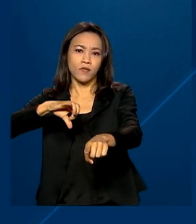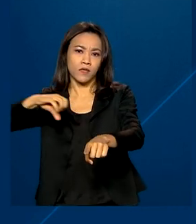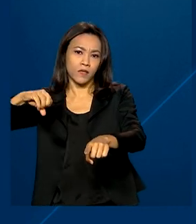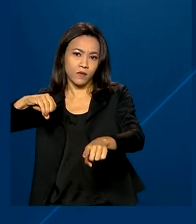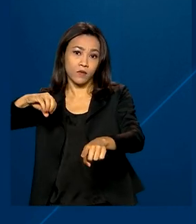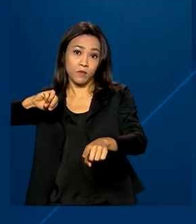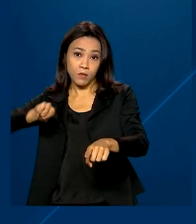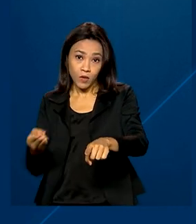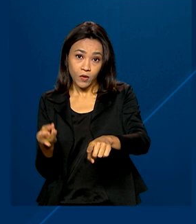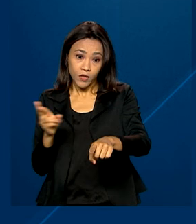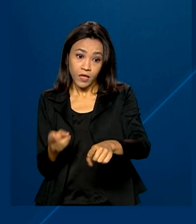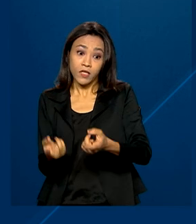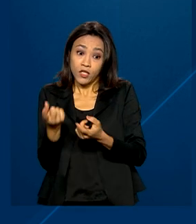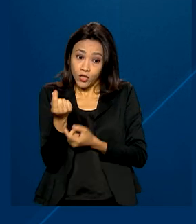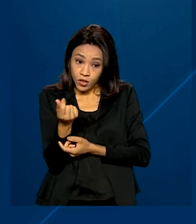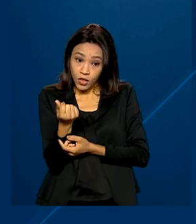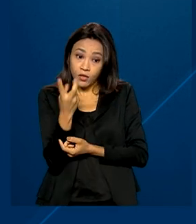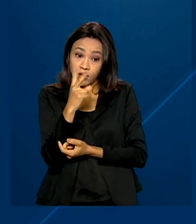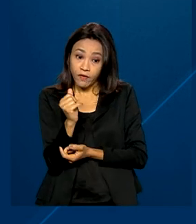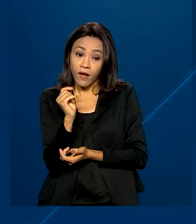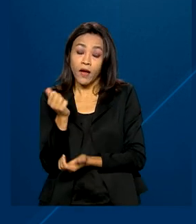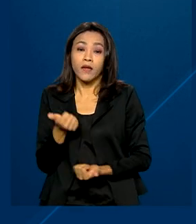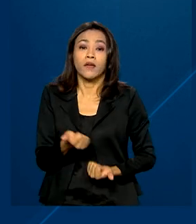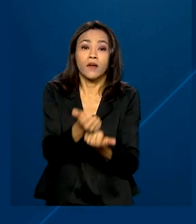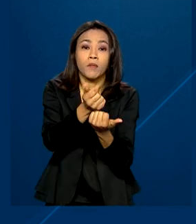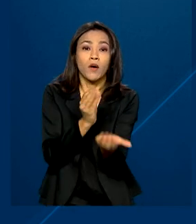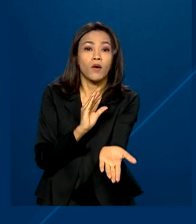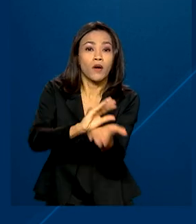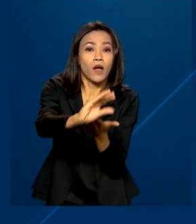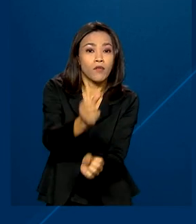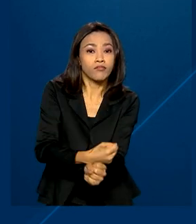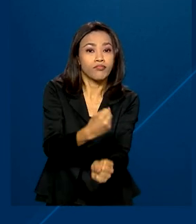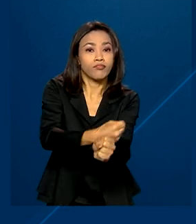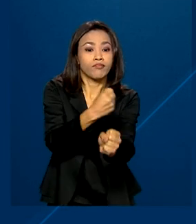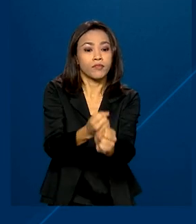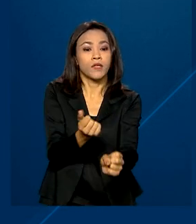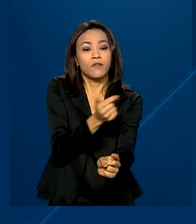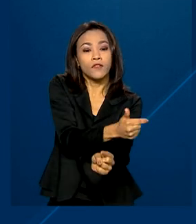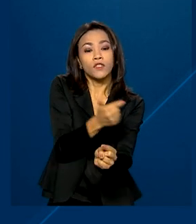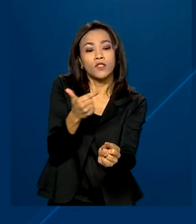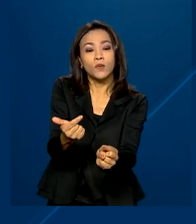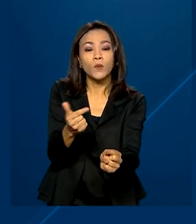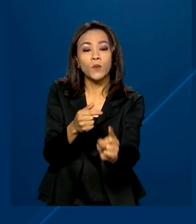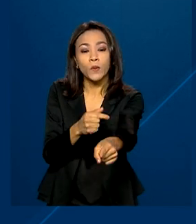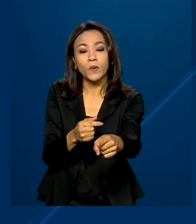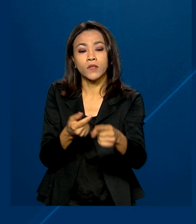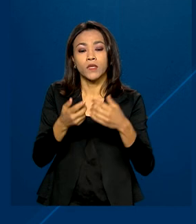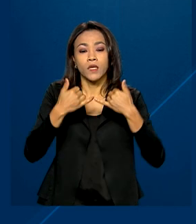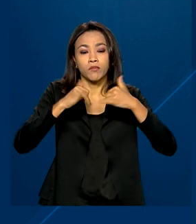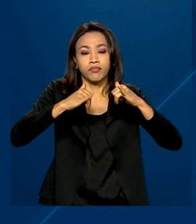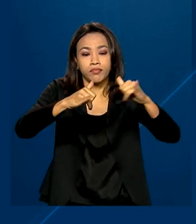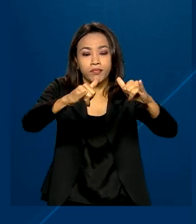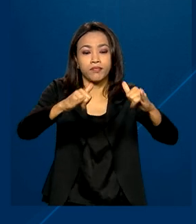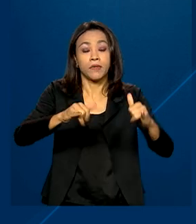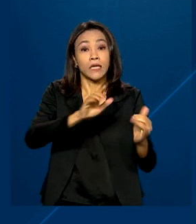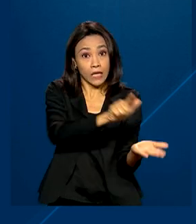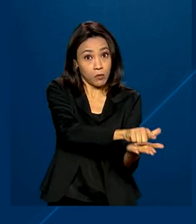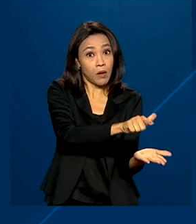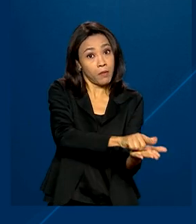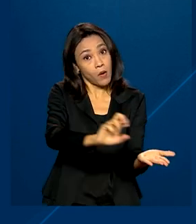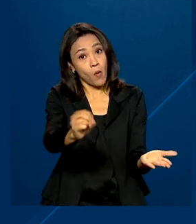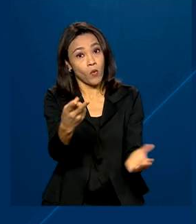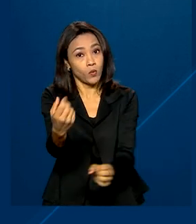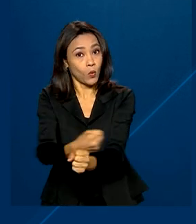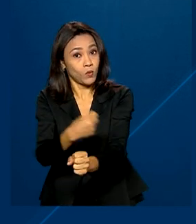recursos que devem viabilizar obras em 22 usinas, ainda no papel ou em construção.